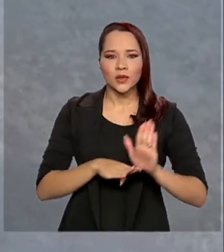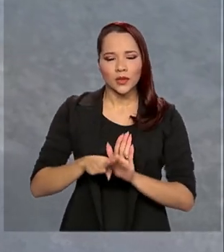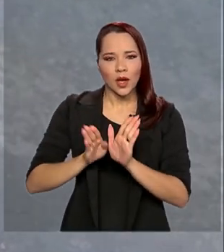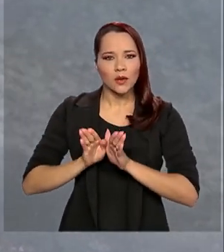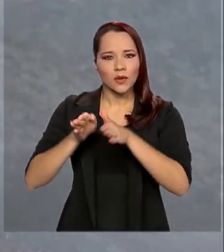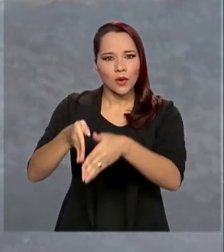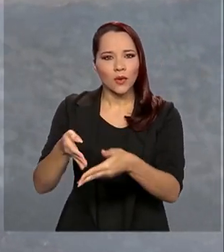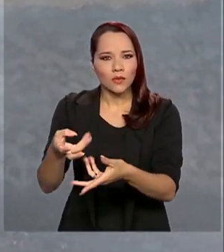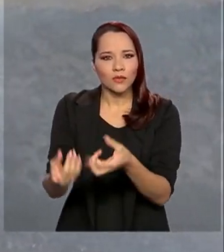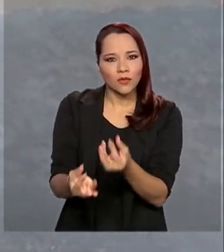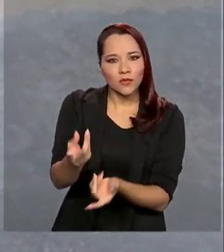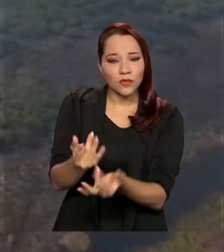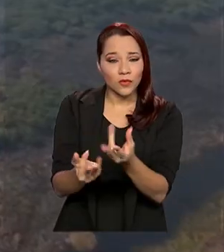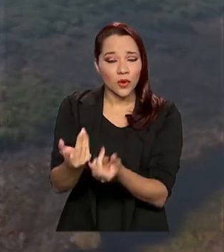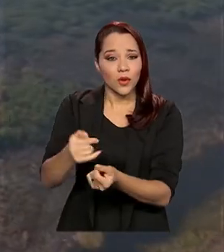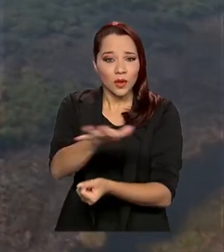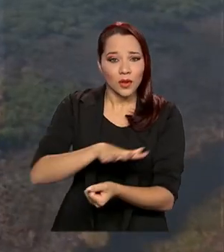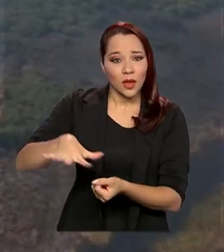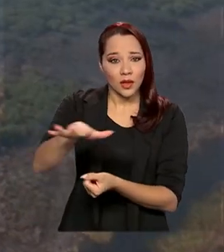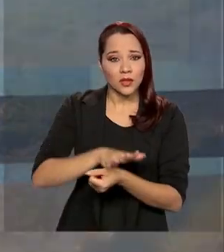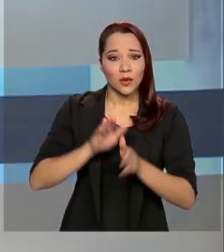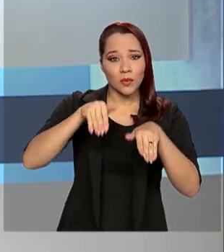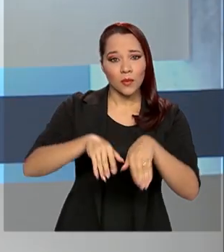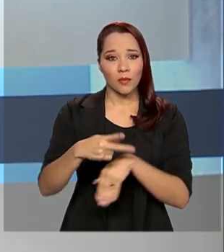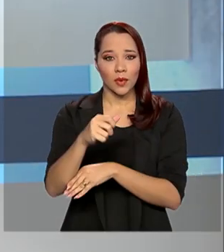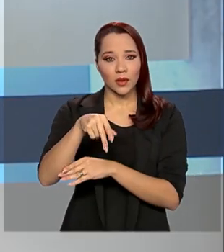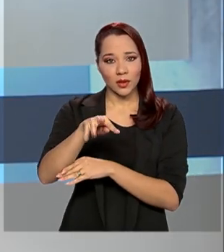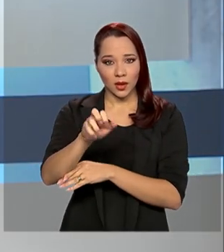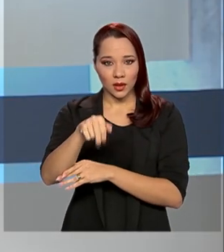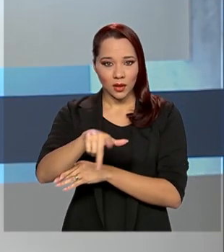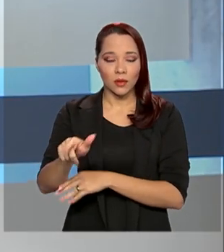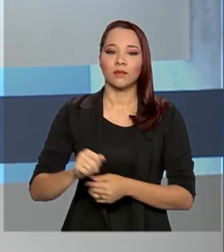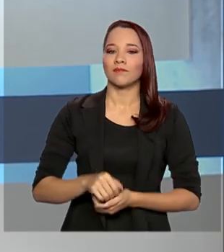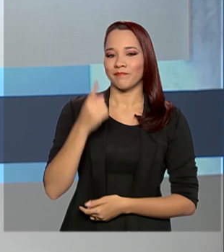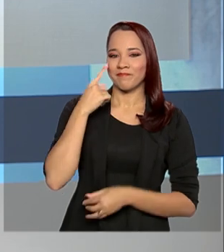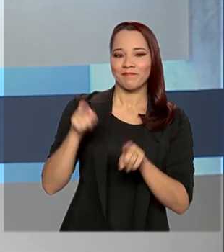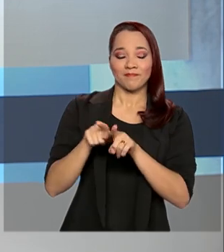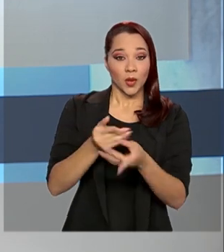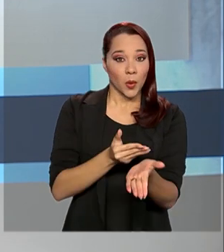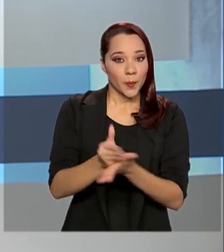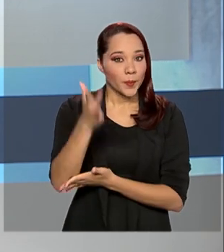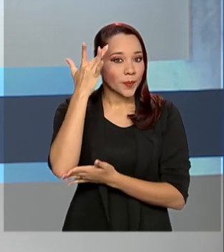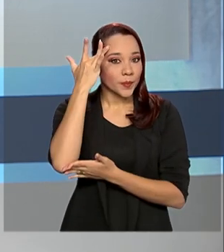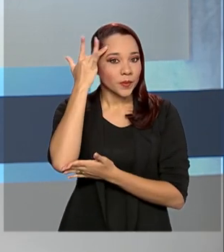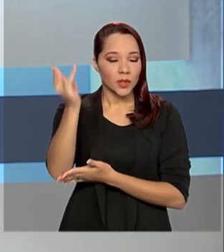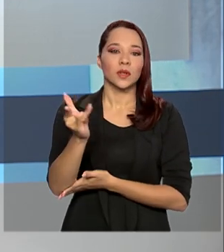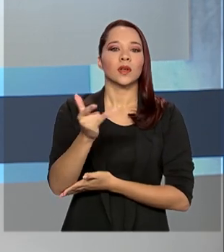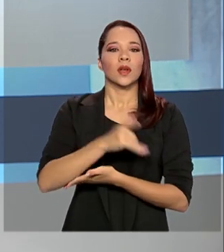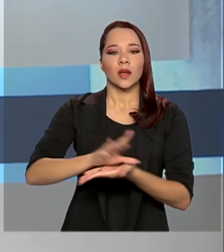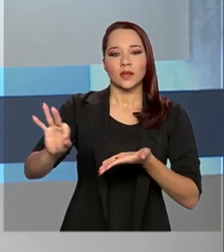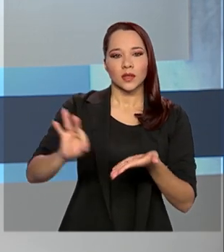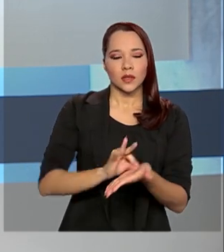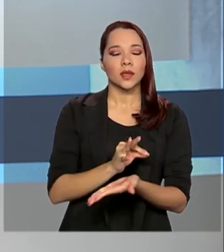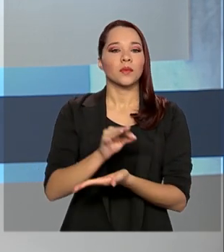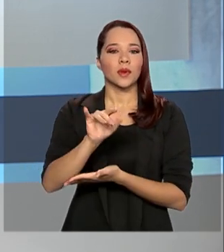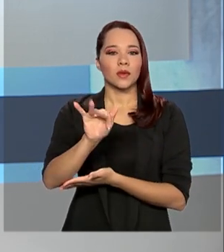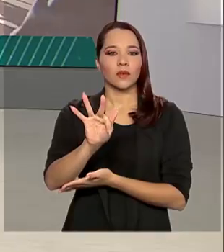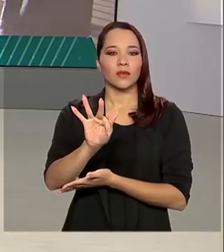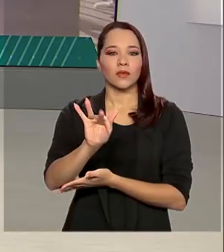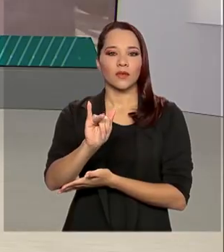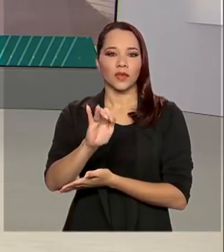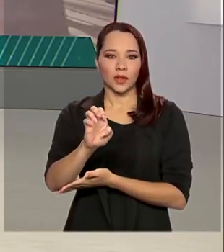combate aos focos de incêndio na região do Pantanal. E veja também, começam amanhã as inscrições para o FIES.